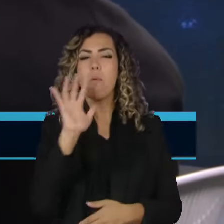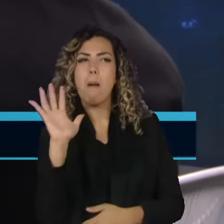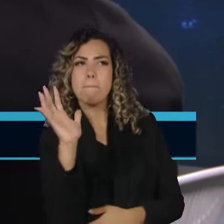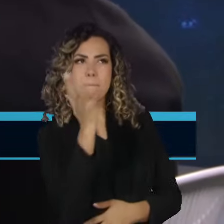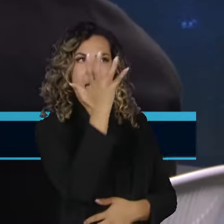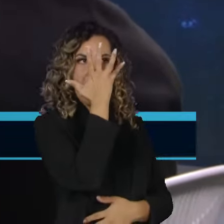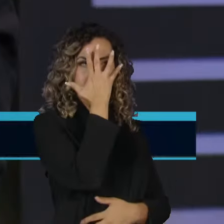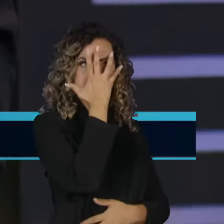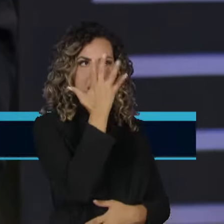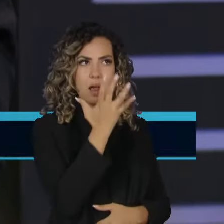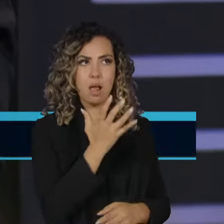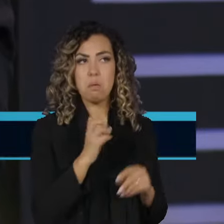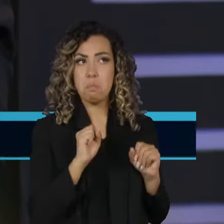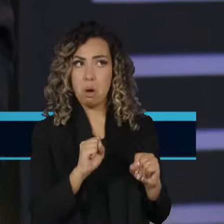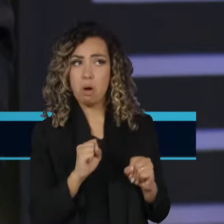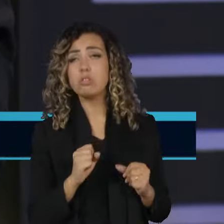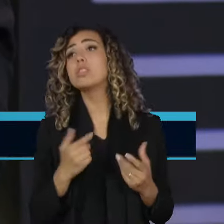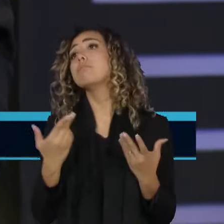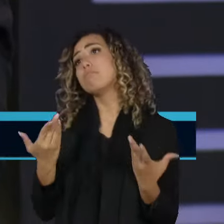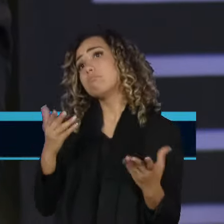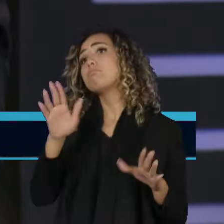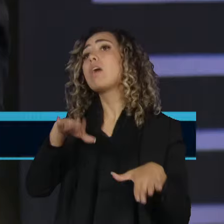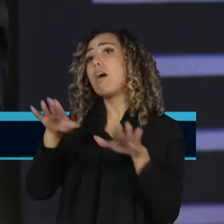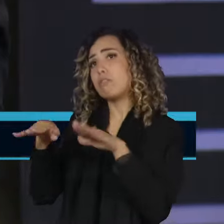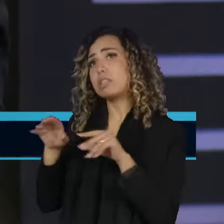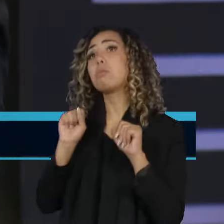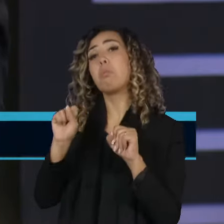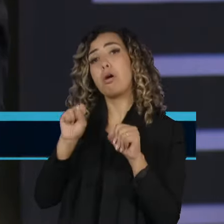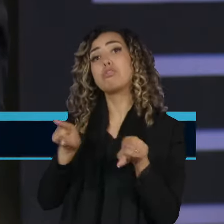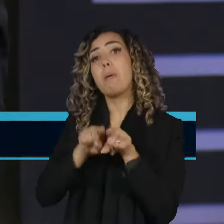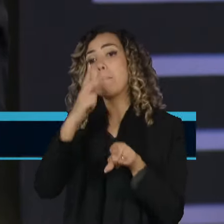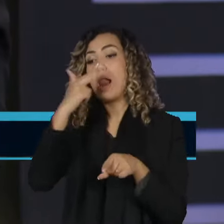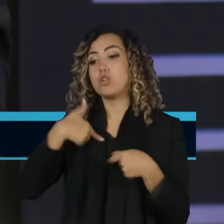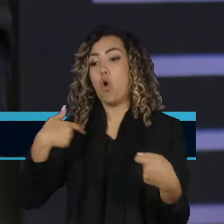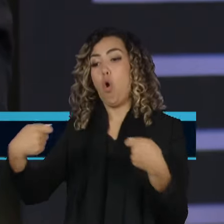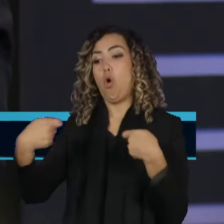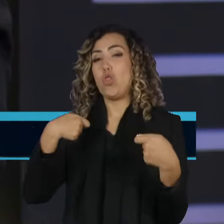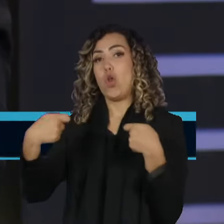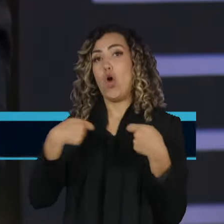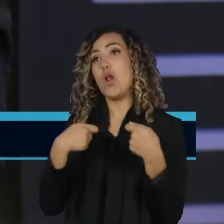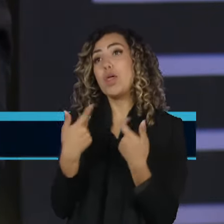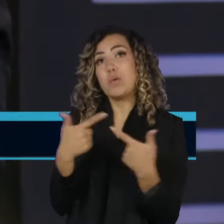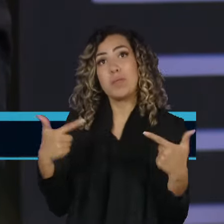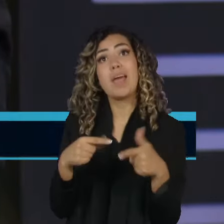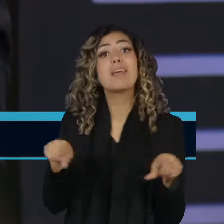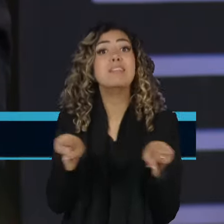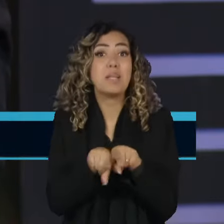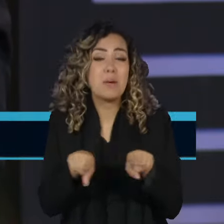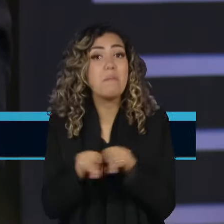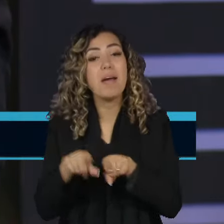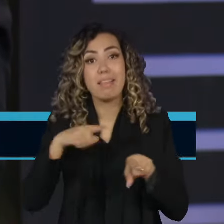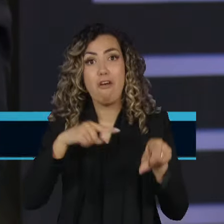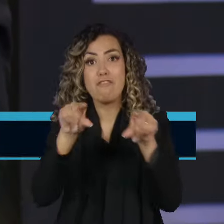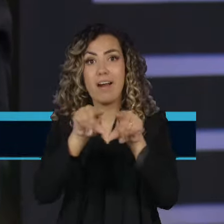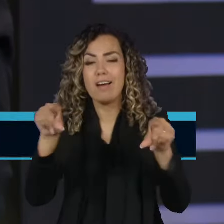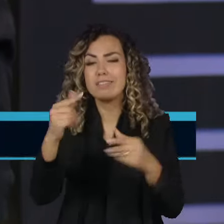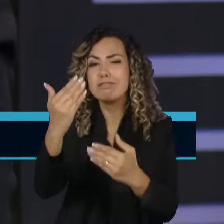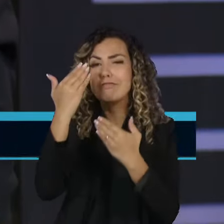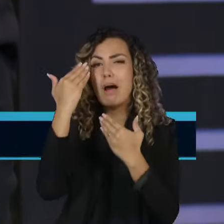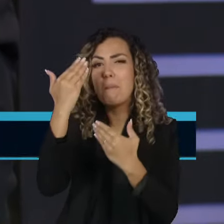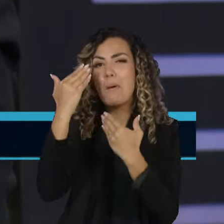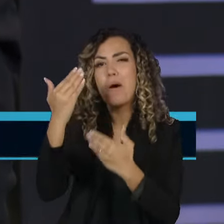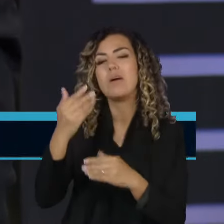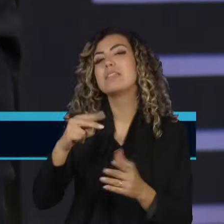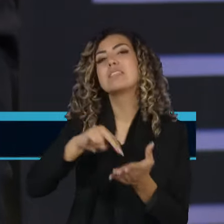ser também, em alguns momentos, sinal de descontrole. Só imaginaram a clássica frase dos antigos, muito